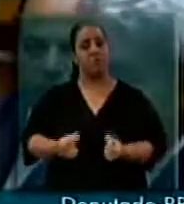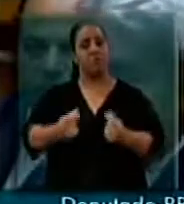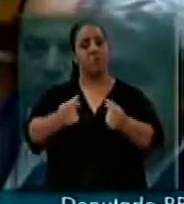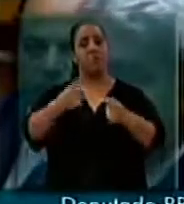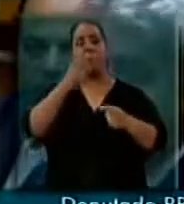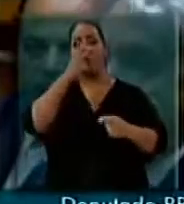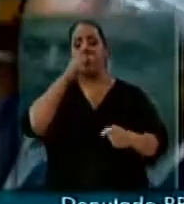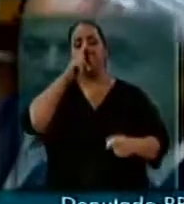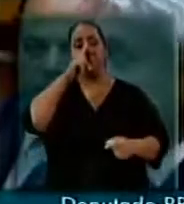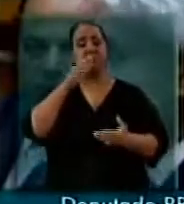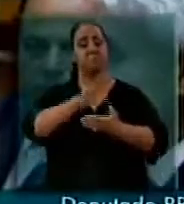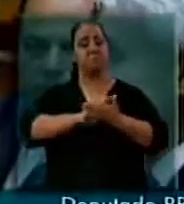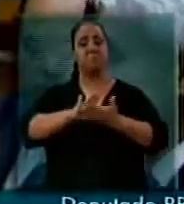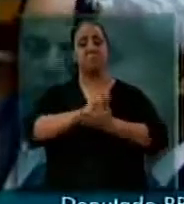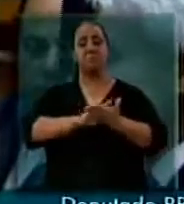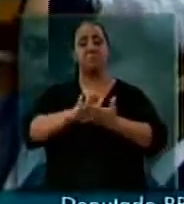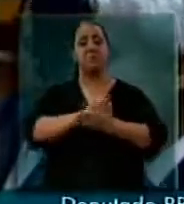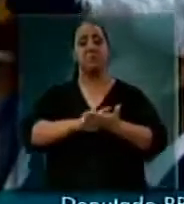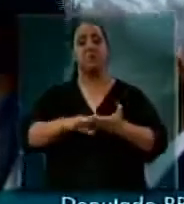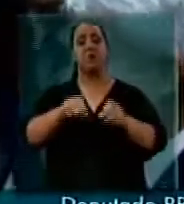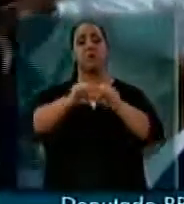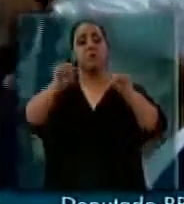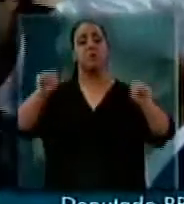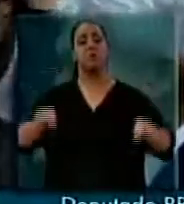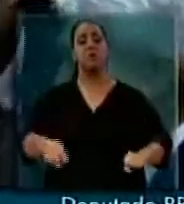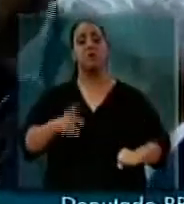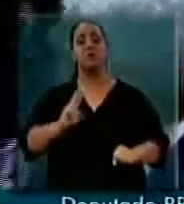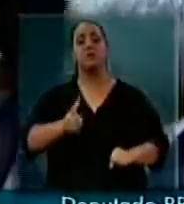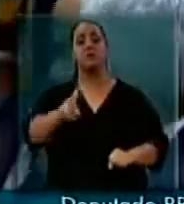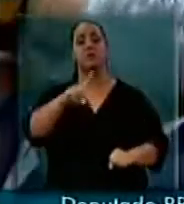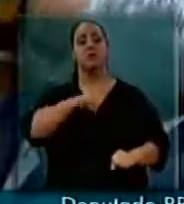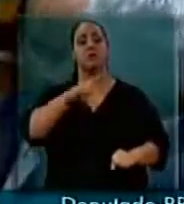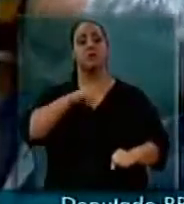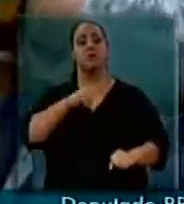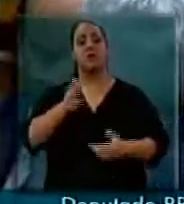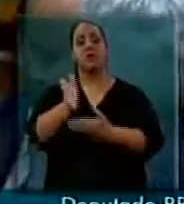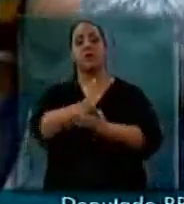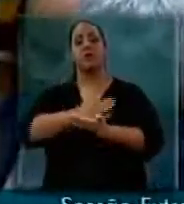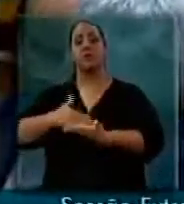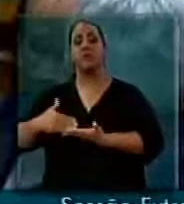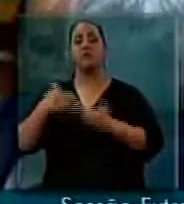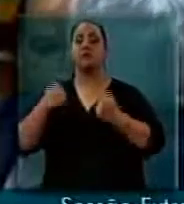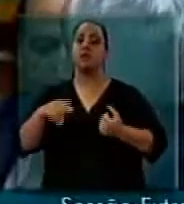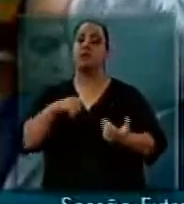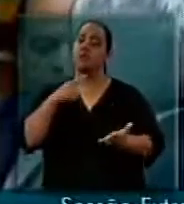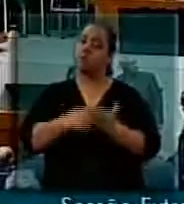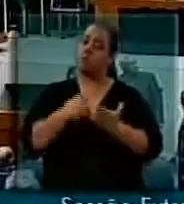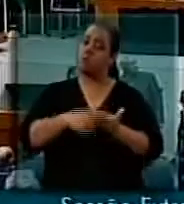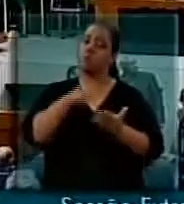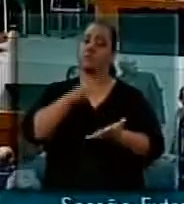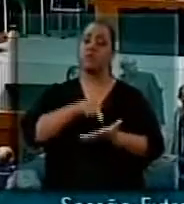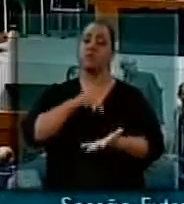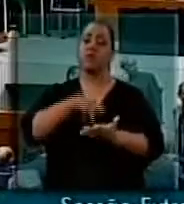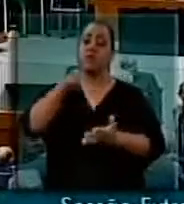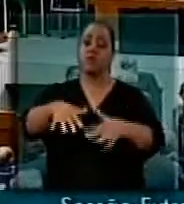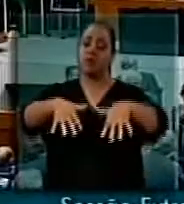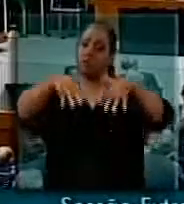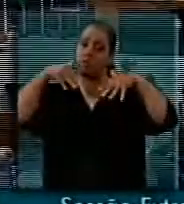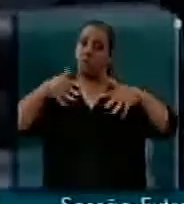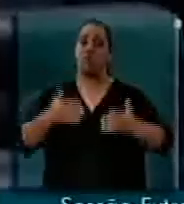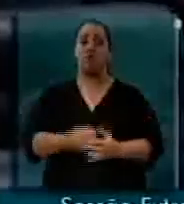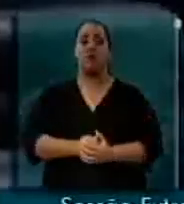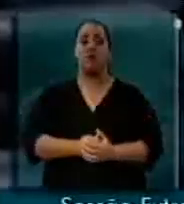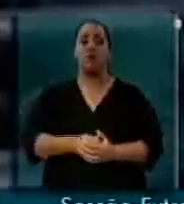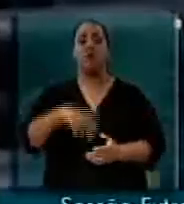baixo risco exploratório. O sistema implementado é sempre o sistema da partilha. Nós temos que ter compromisso com a verdade aqui nesse plenário